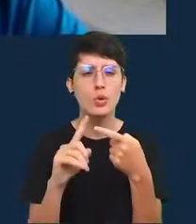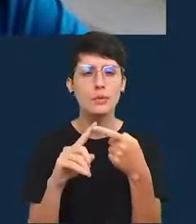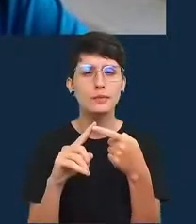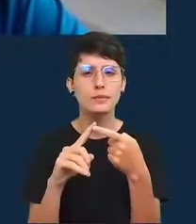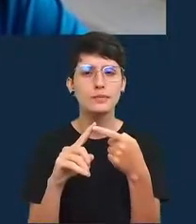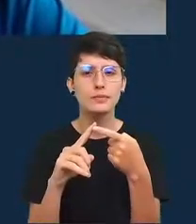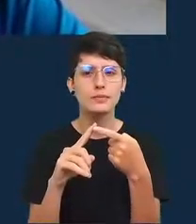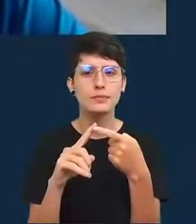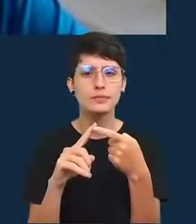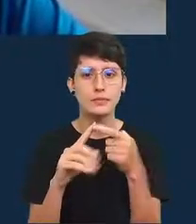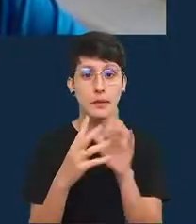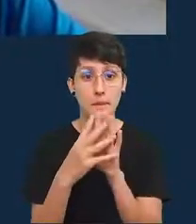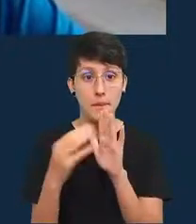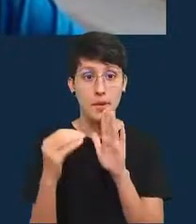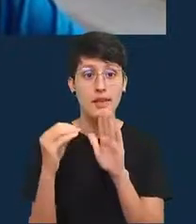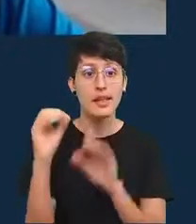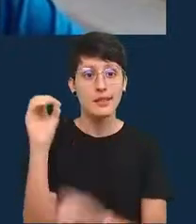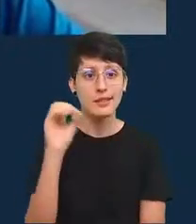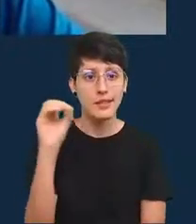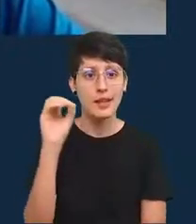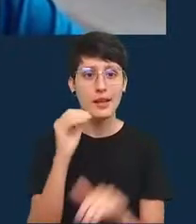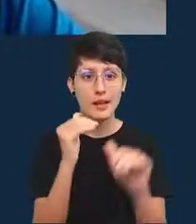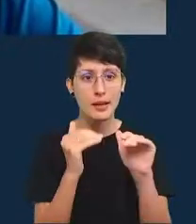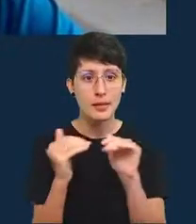modelos estatísticos padrão